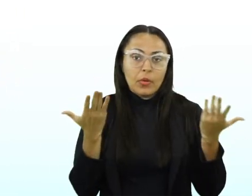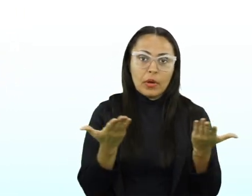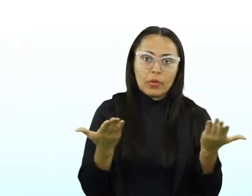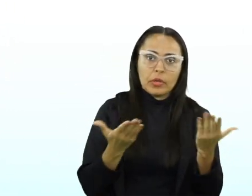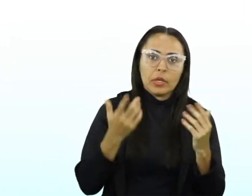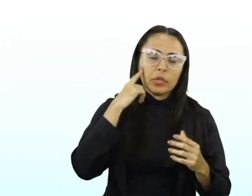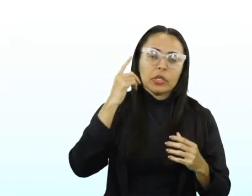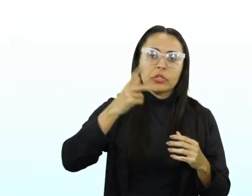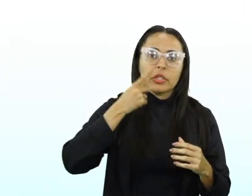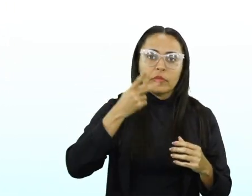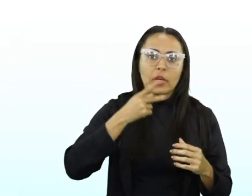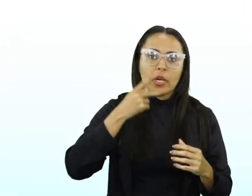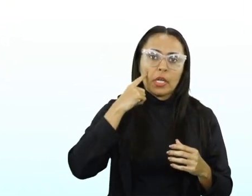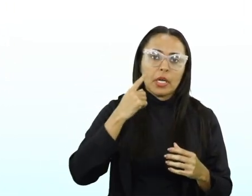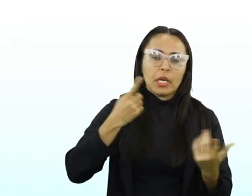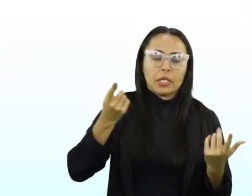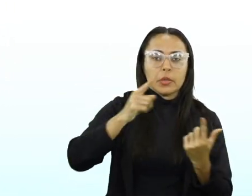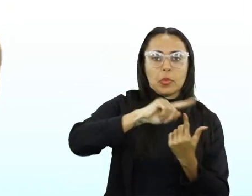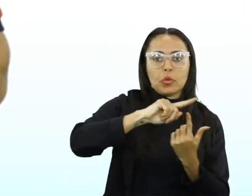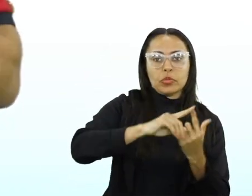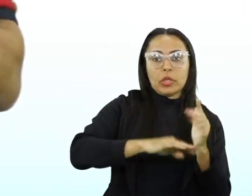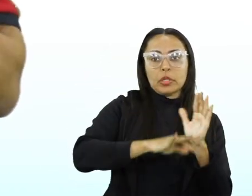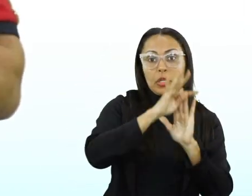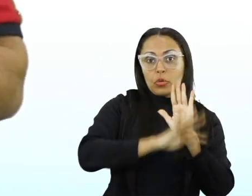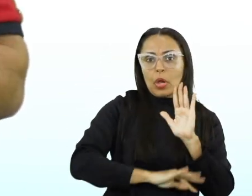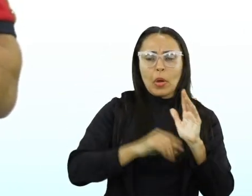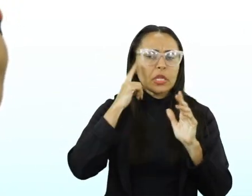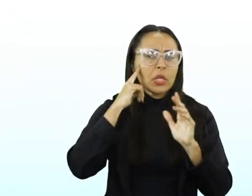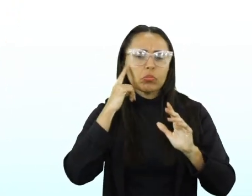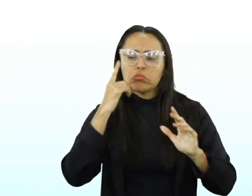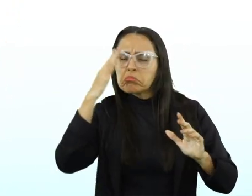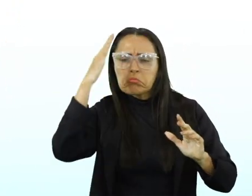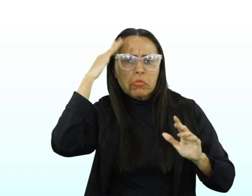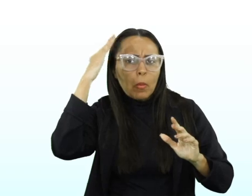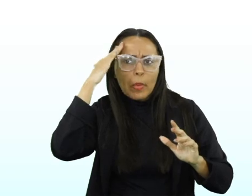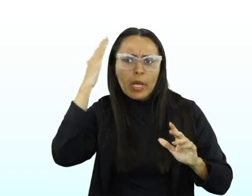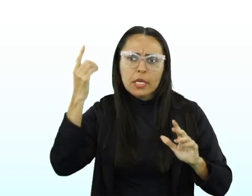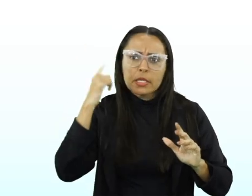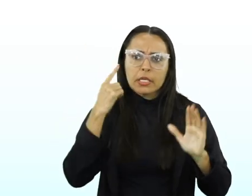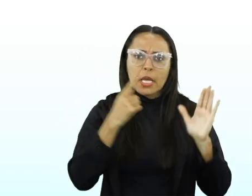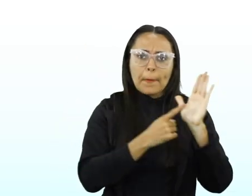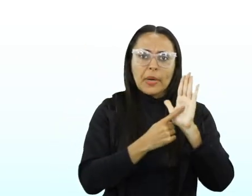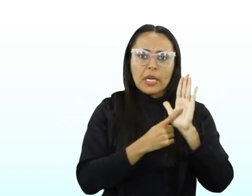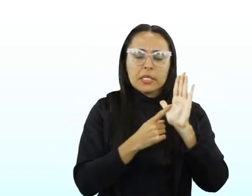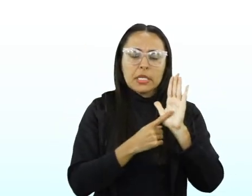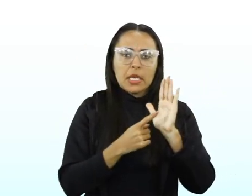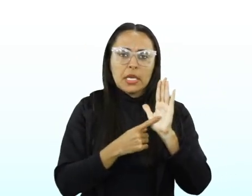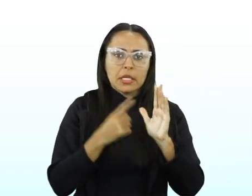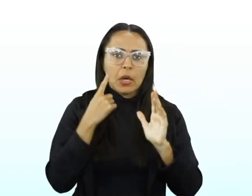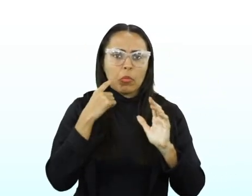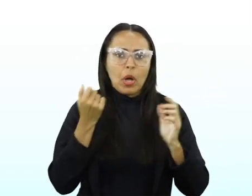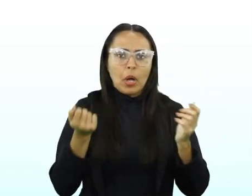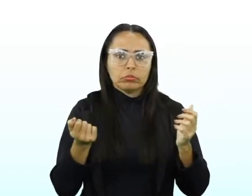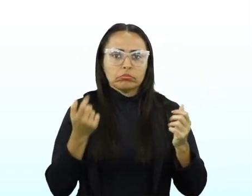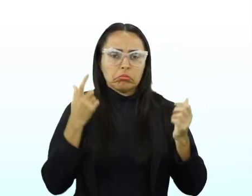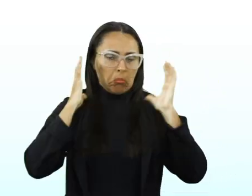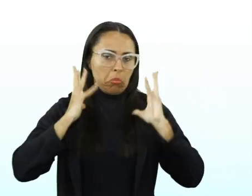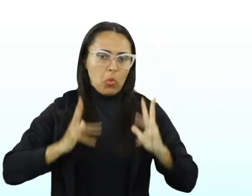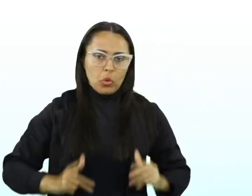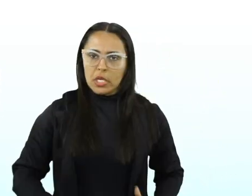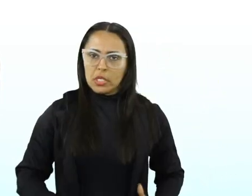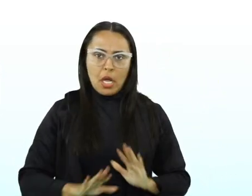Quando a gente fala tipologia textual, não pense que os textos apresentam uma pureza. Olha, esse texto só é